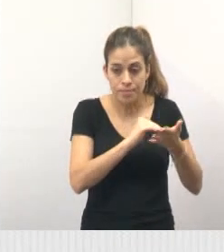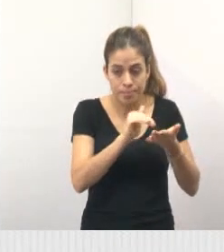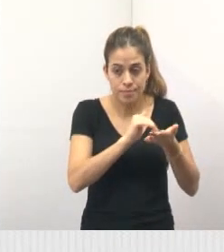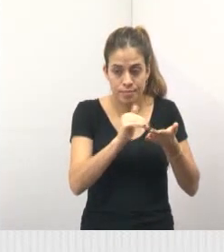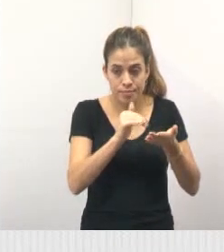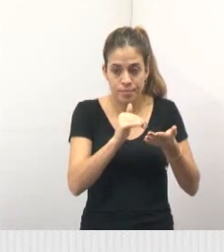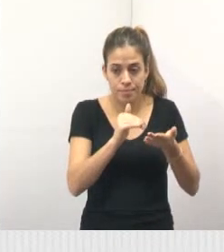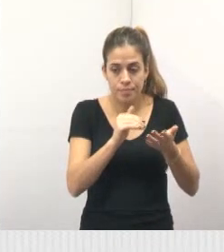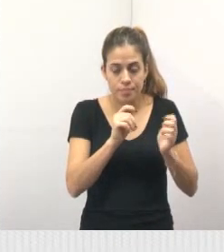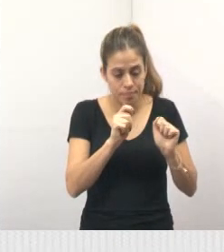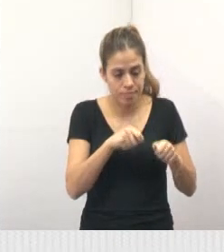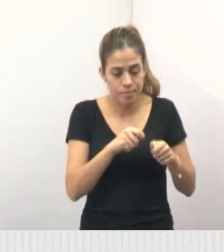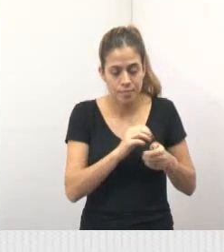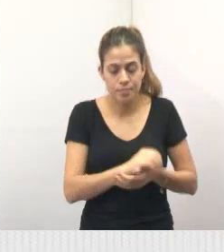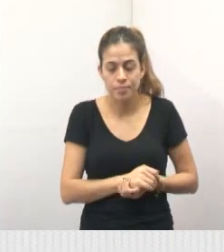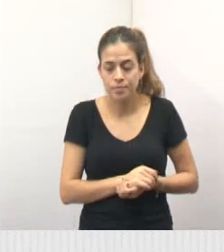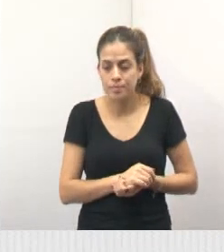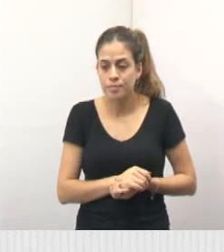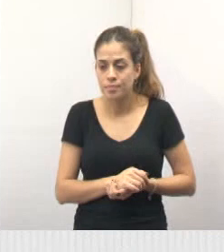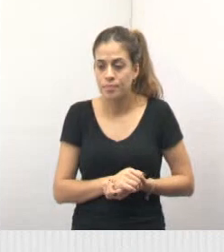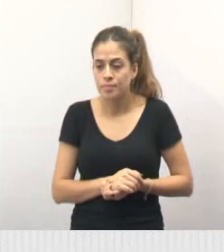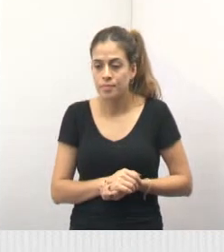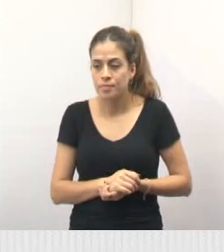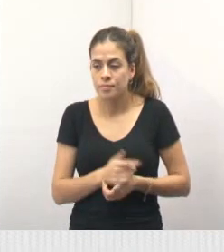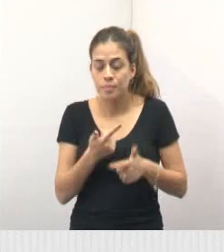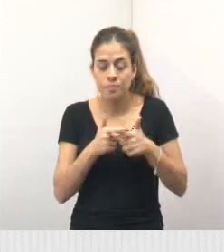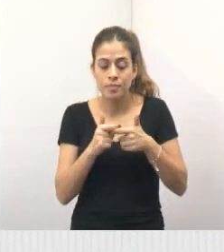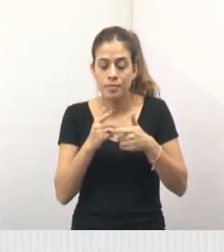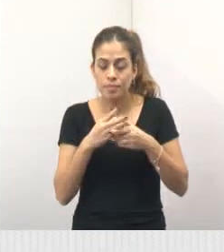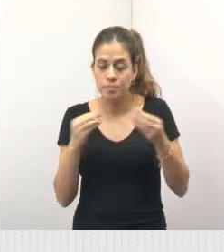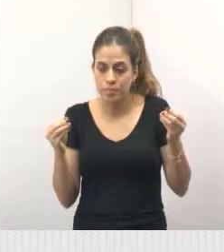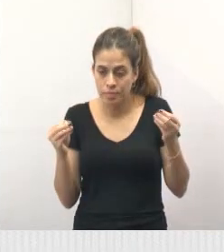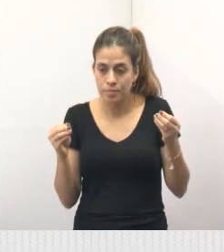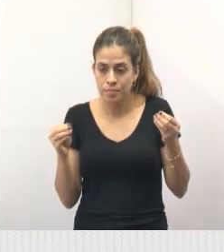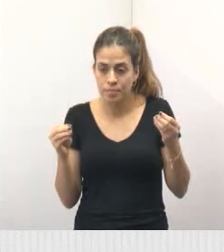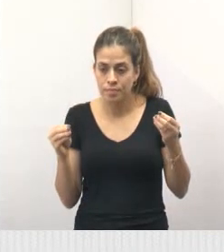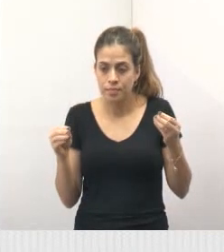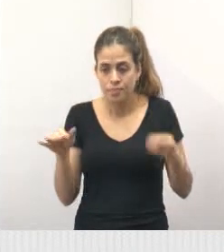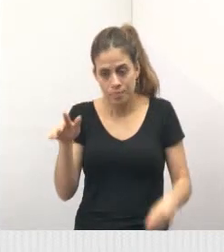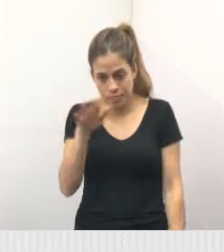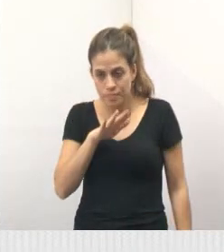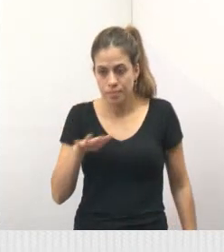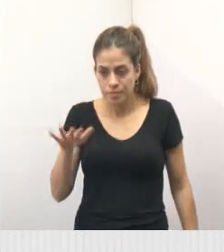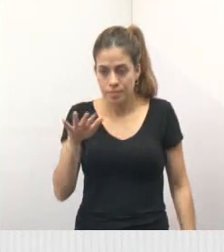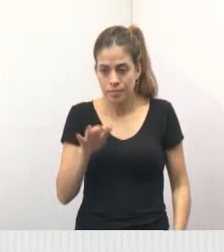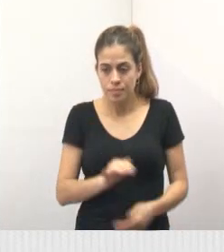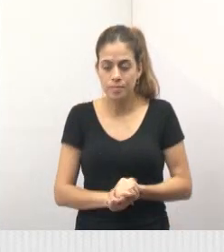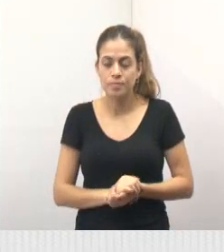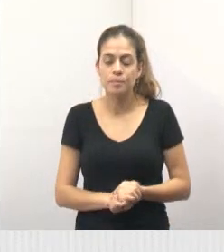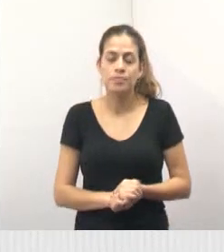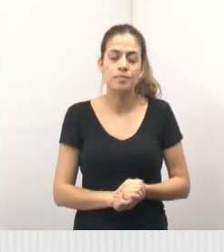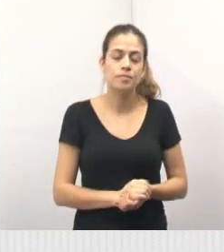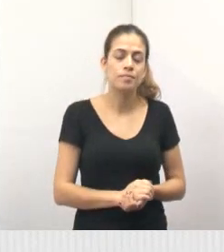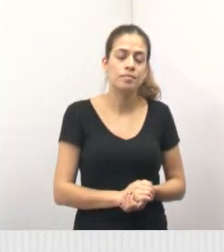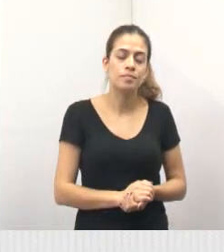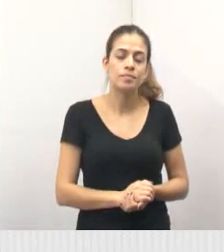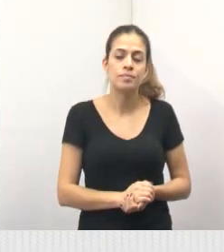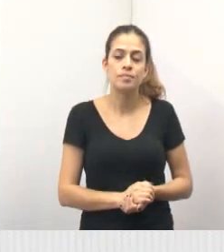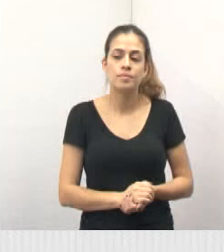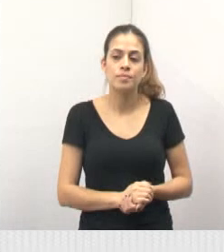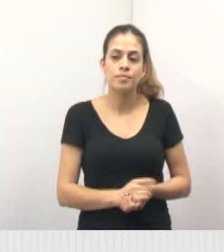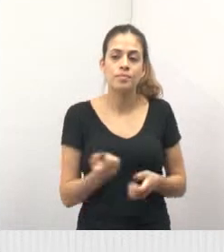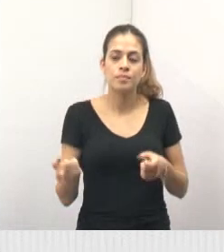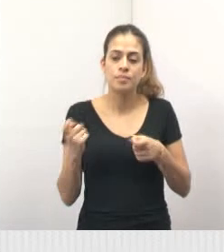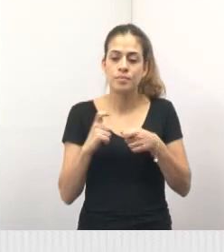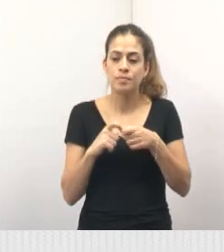que possam resolver as situações que eles nos mostraram. Então, gente quer dizer que a gente fica... Pode